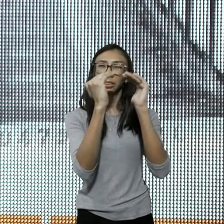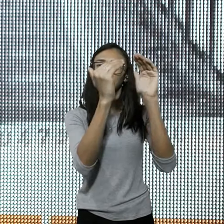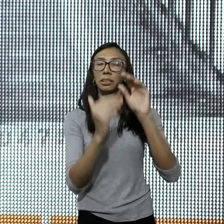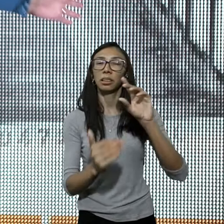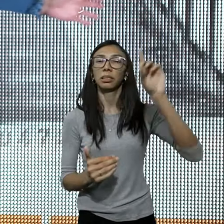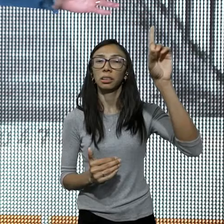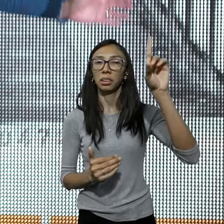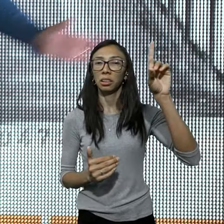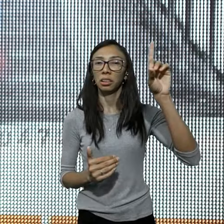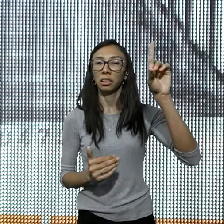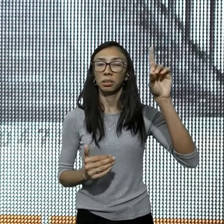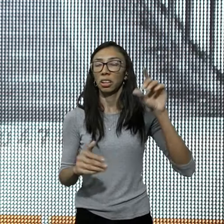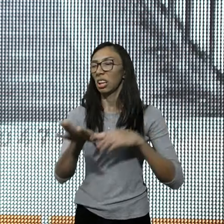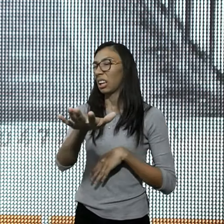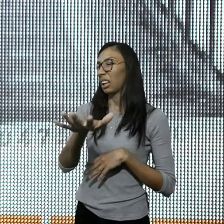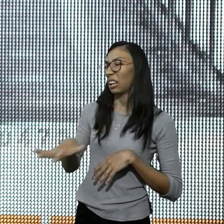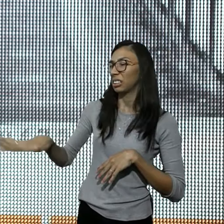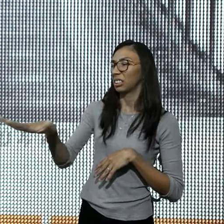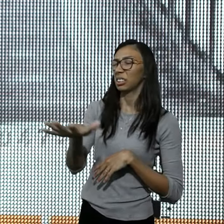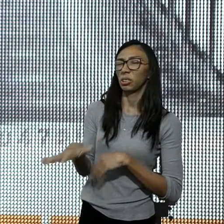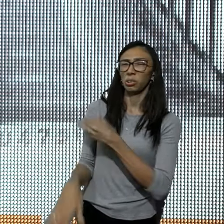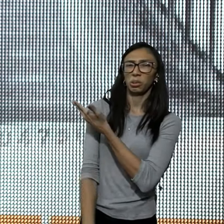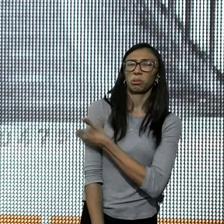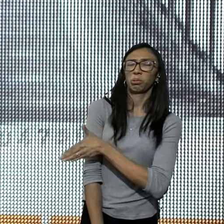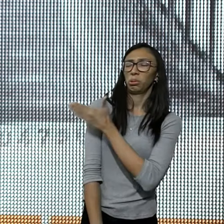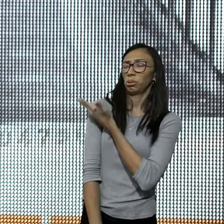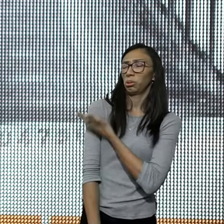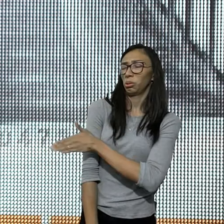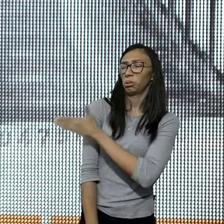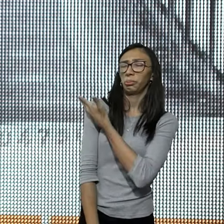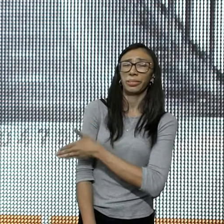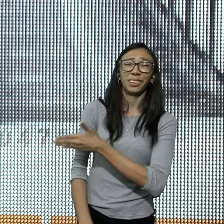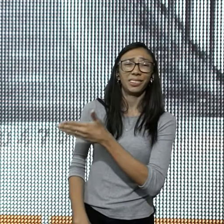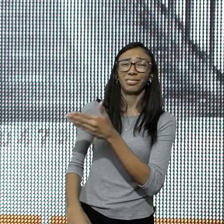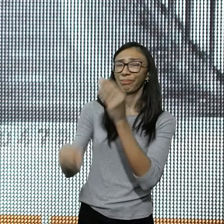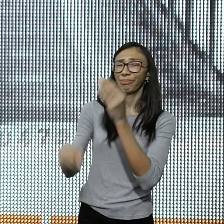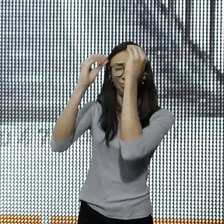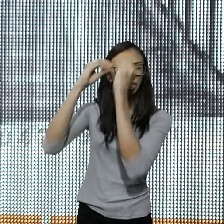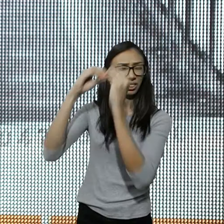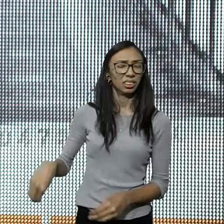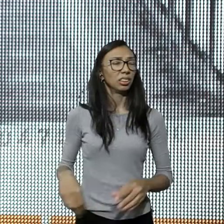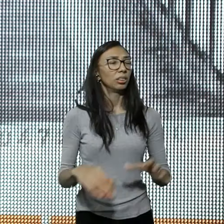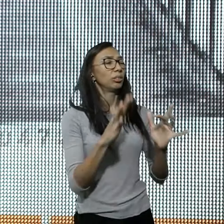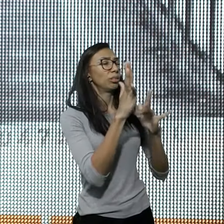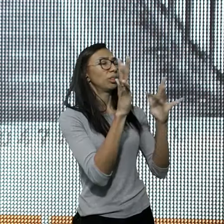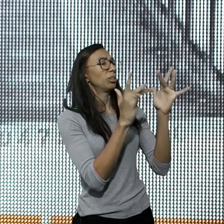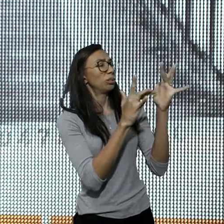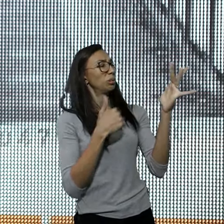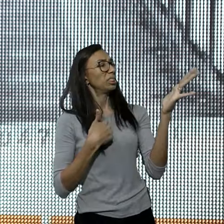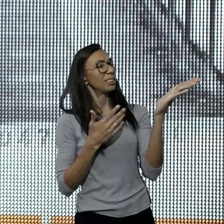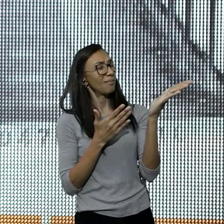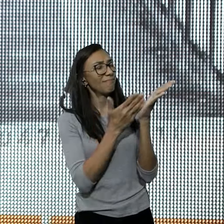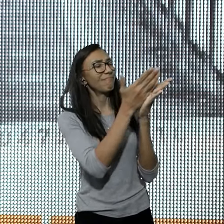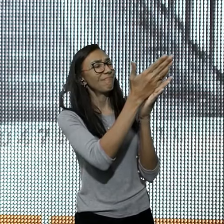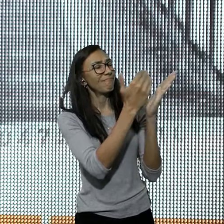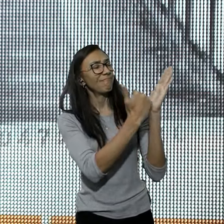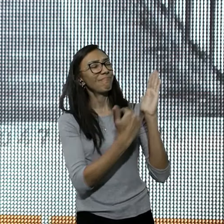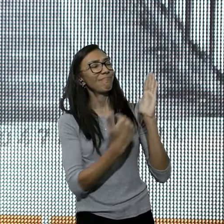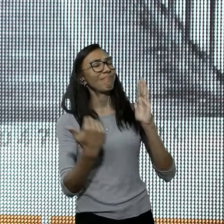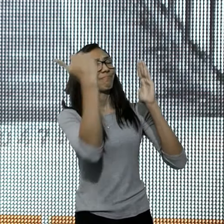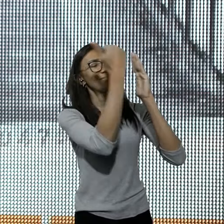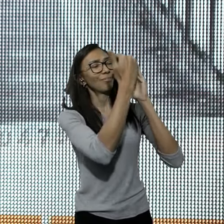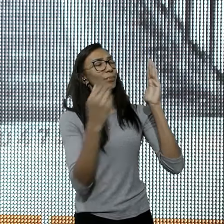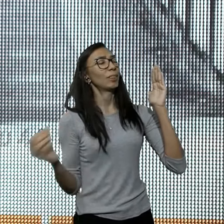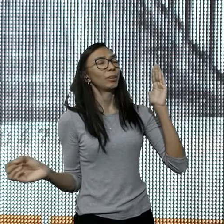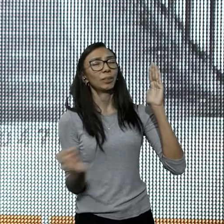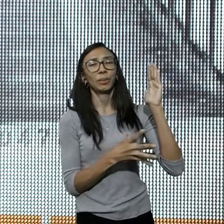quando, todo mundo, está acostumado, a dar um jeitinho, e fazer as coisas, dessa maneira, Deus está te chamando, para um nível novo,